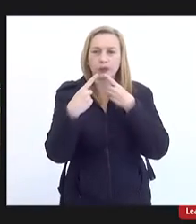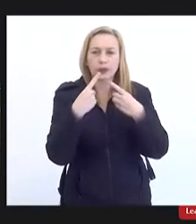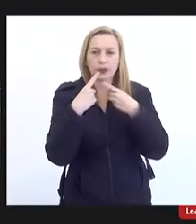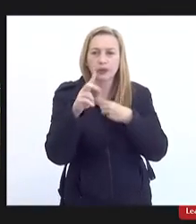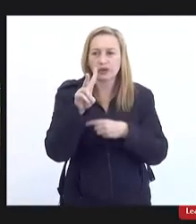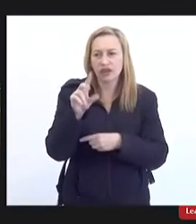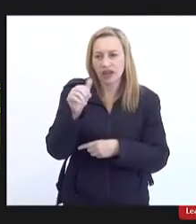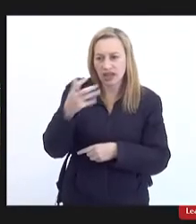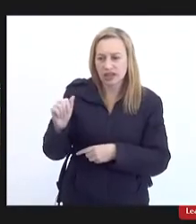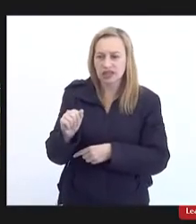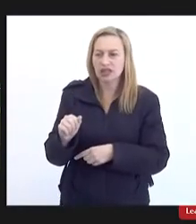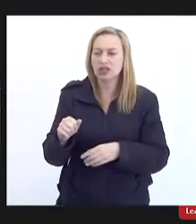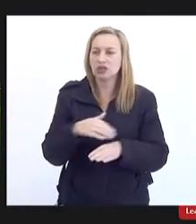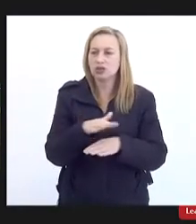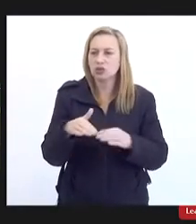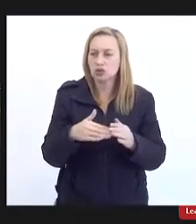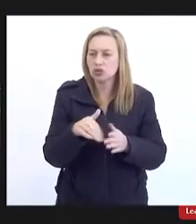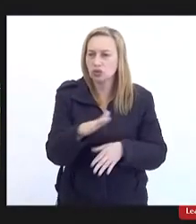Valença mas na região